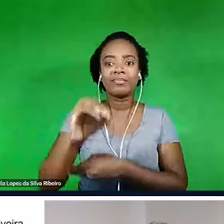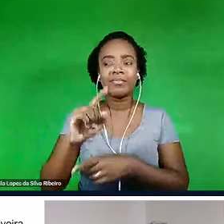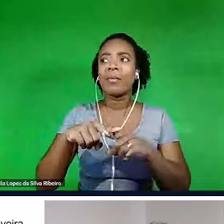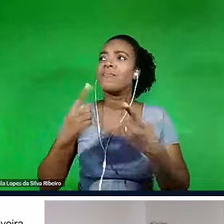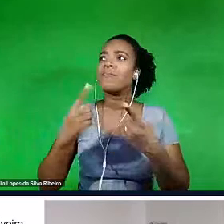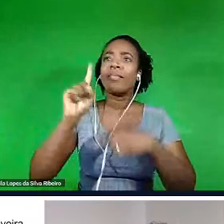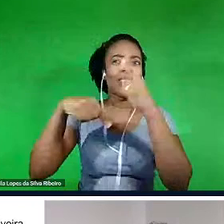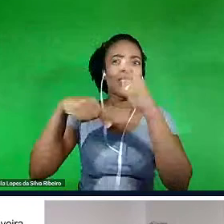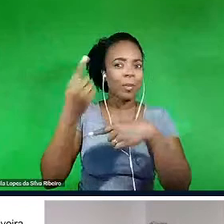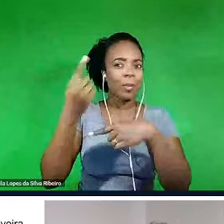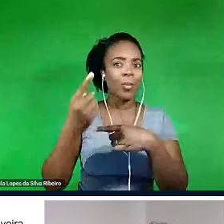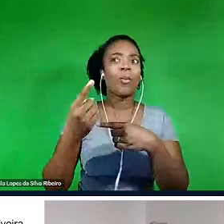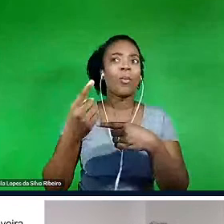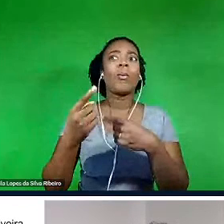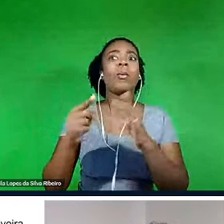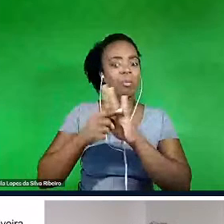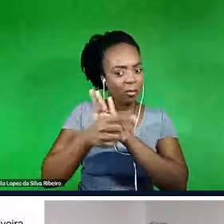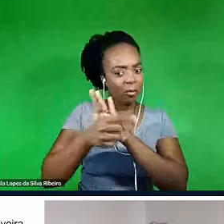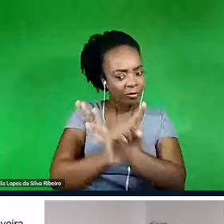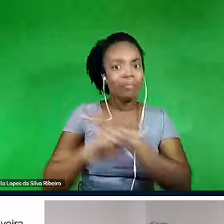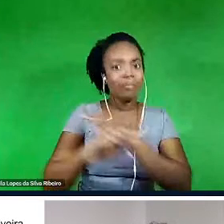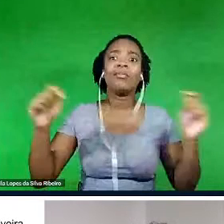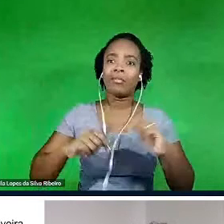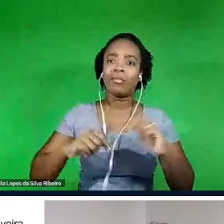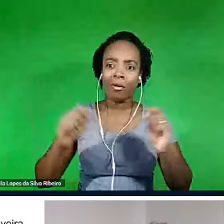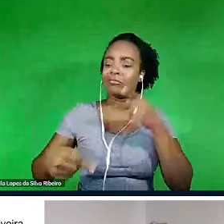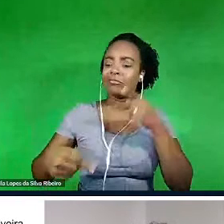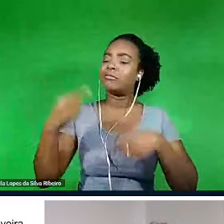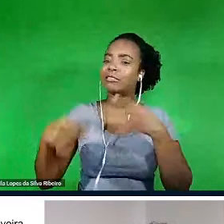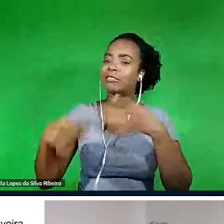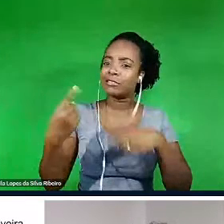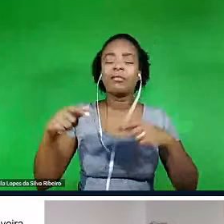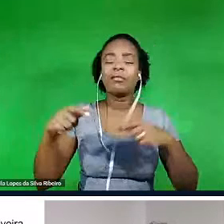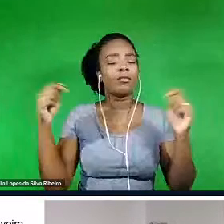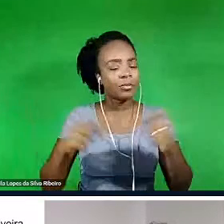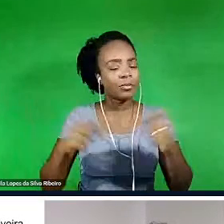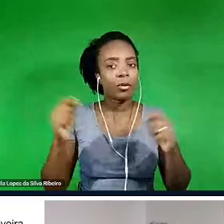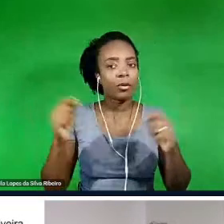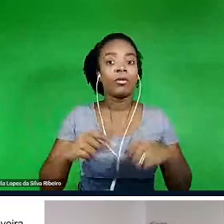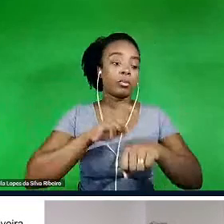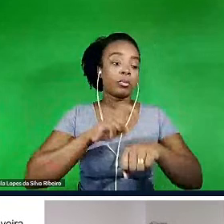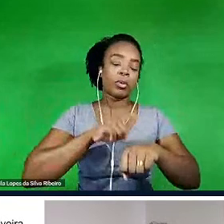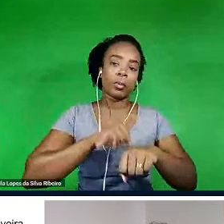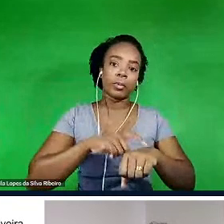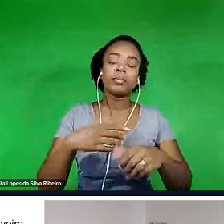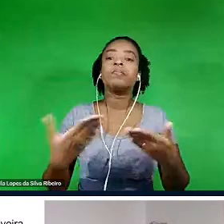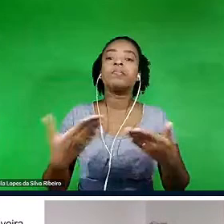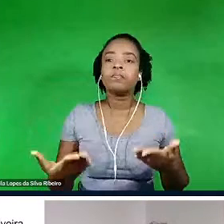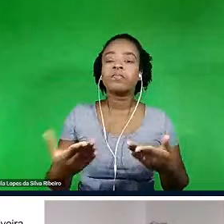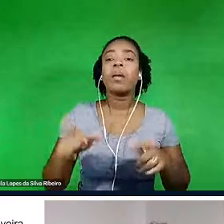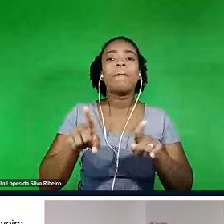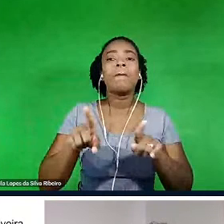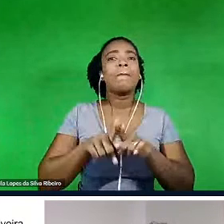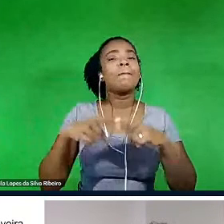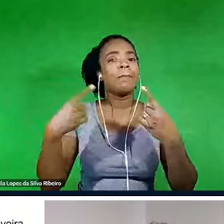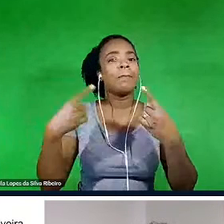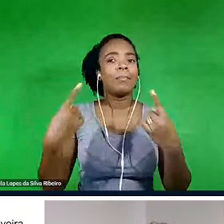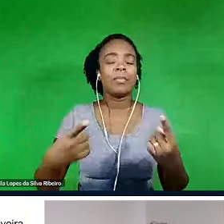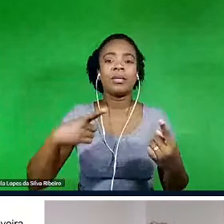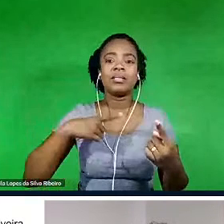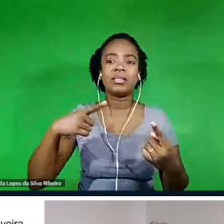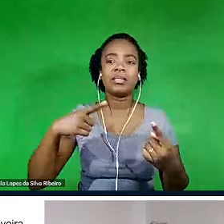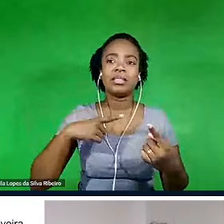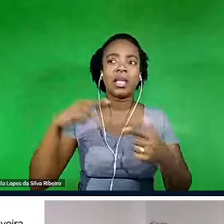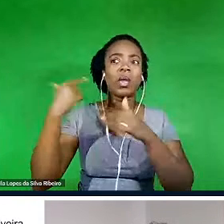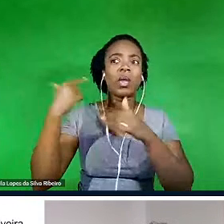elaborar essa discussão também, é, outro momento por causa do tempo, mas eu acho que, que é, é uma, uma tradição, é, de